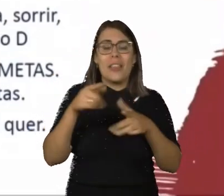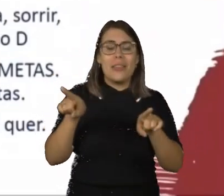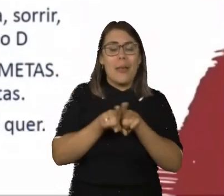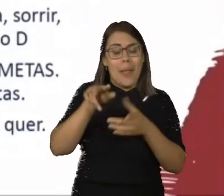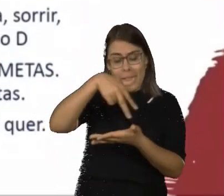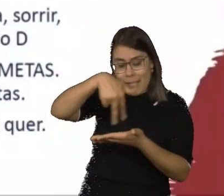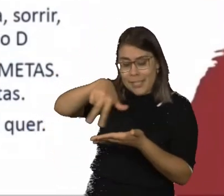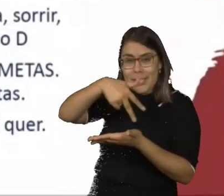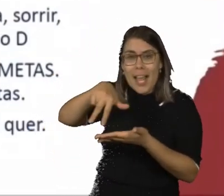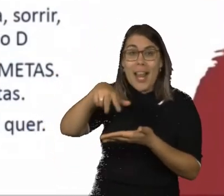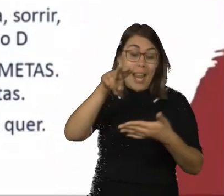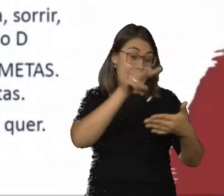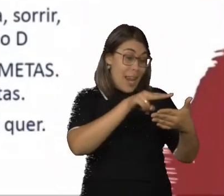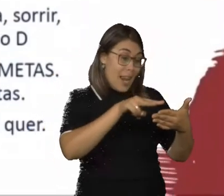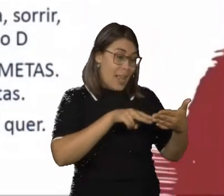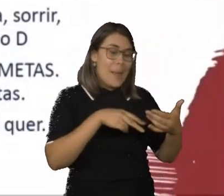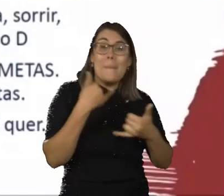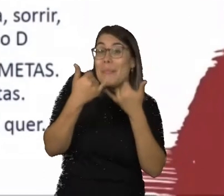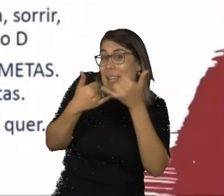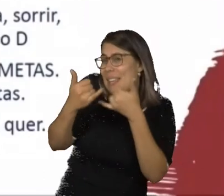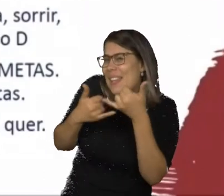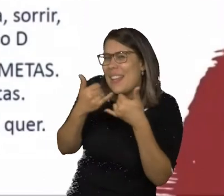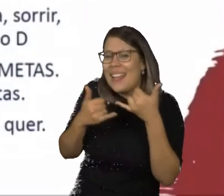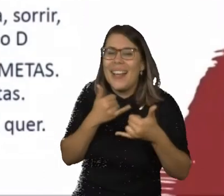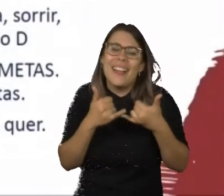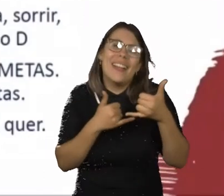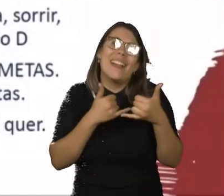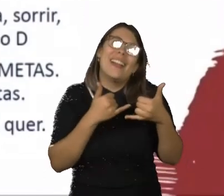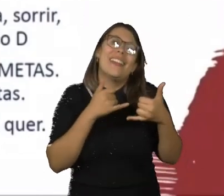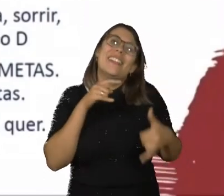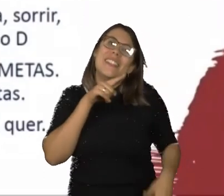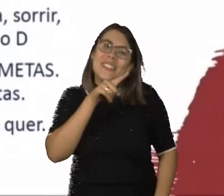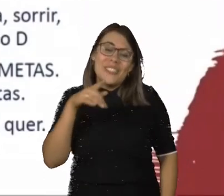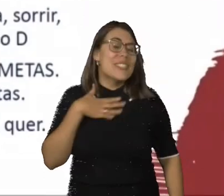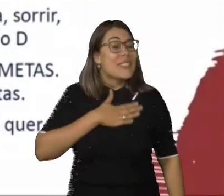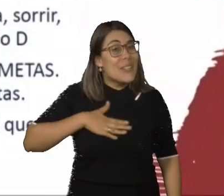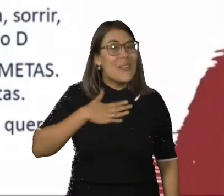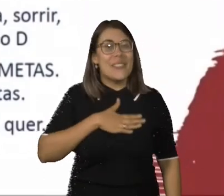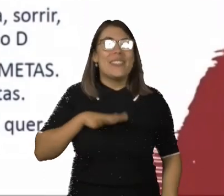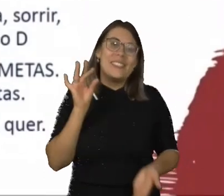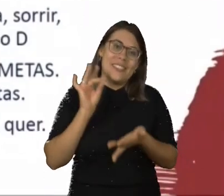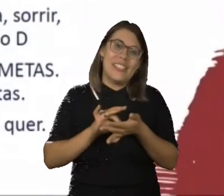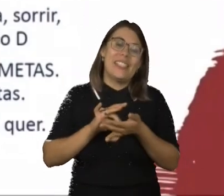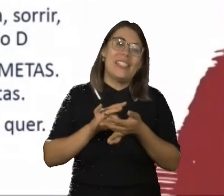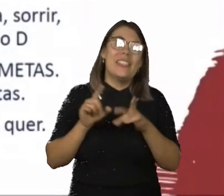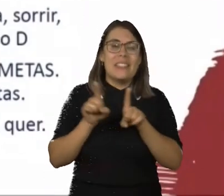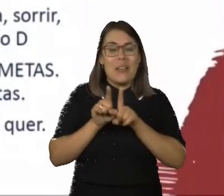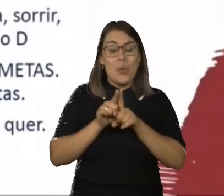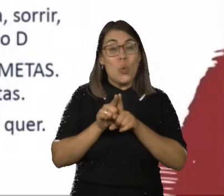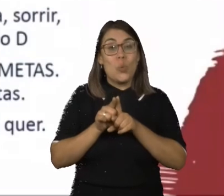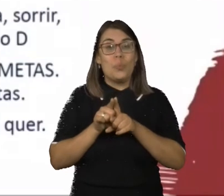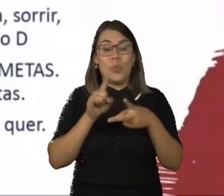desenvolver o hemisfério direito, brincar, fazer coisas que realmente saem do nosso cotidiano. Mexer com o hemisfério direito do cérebro.